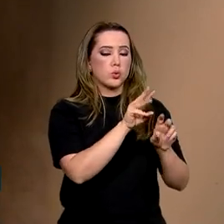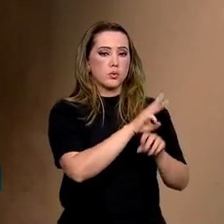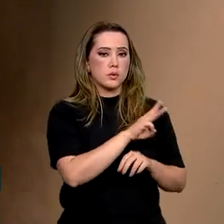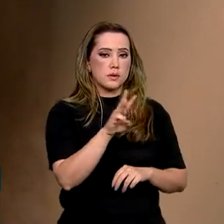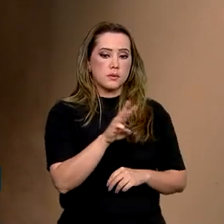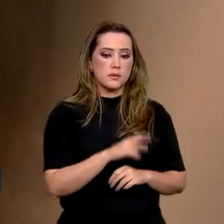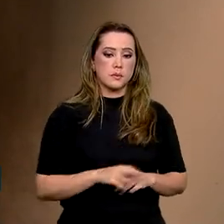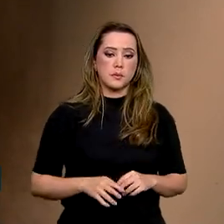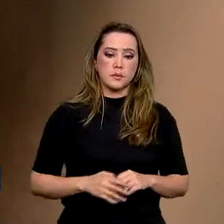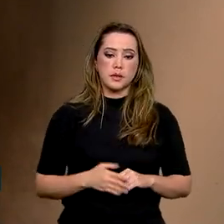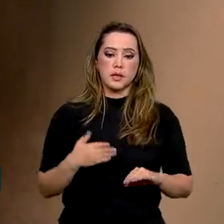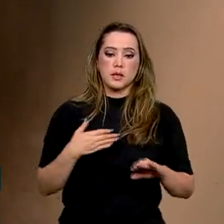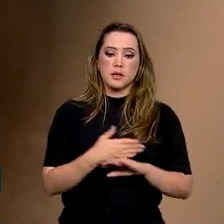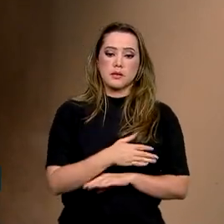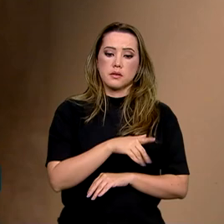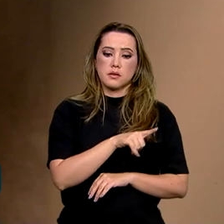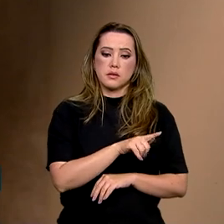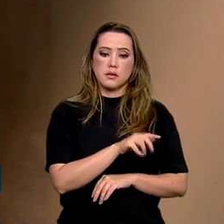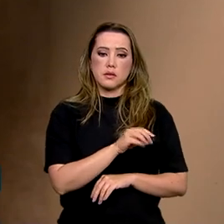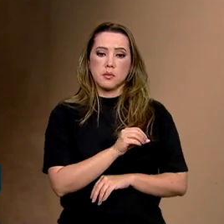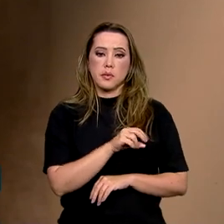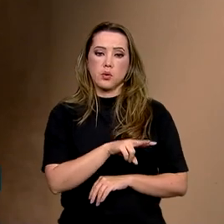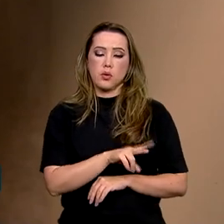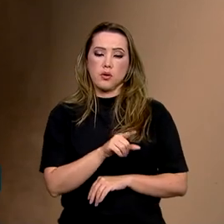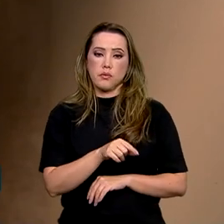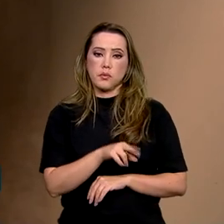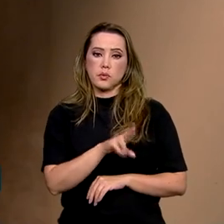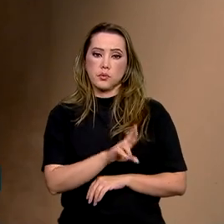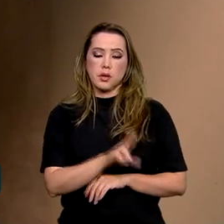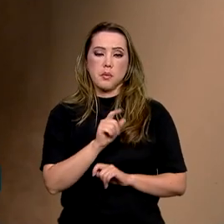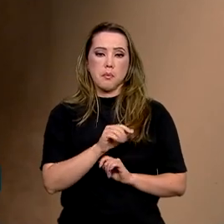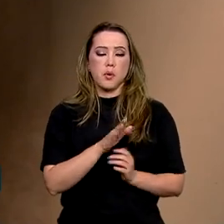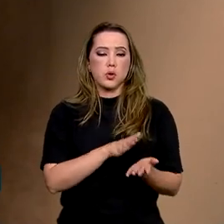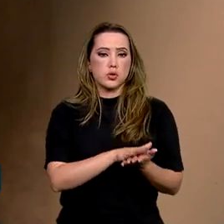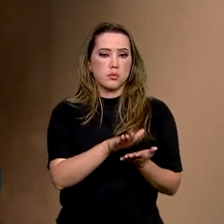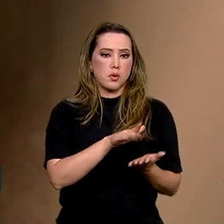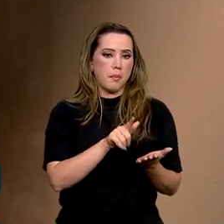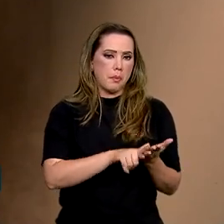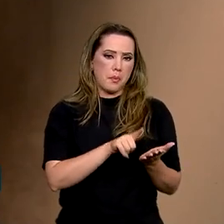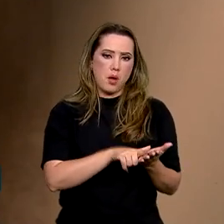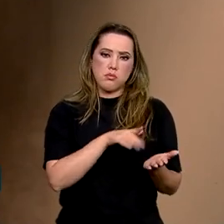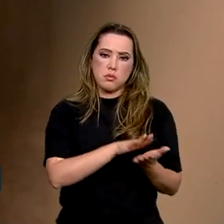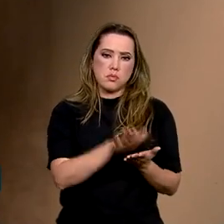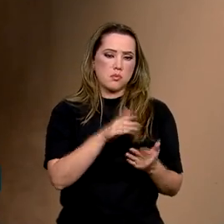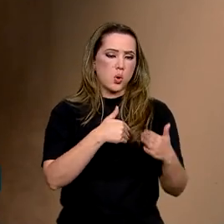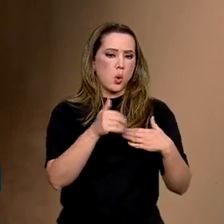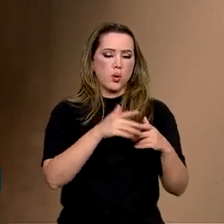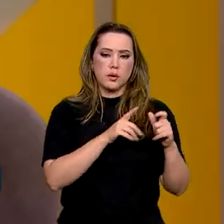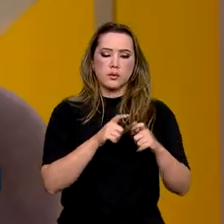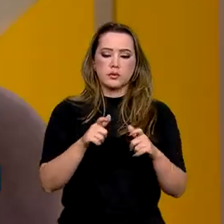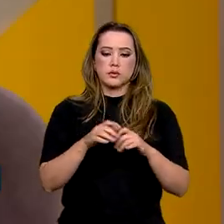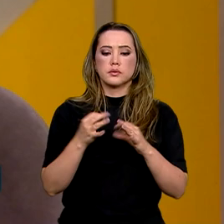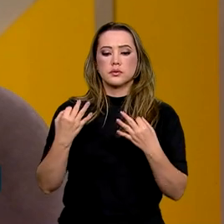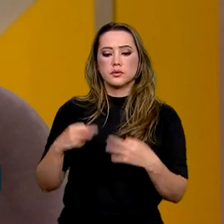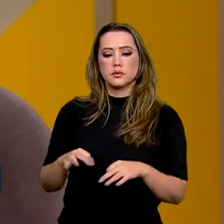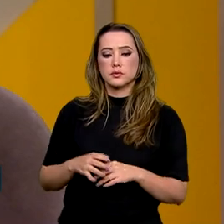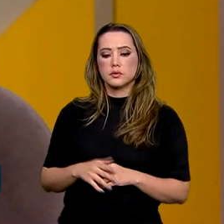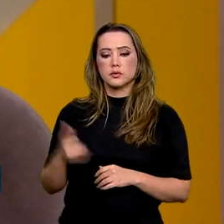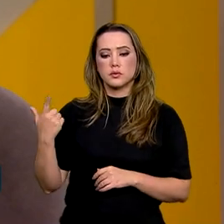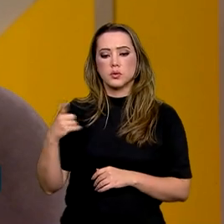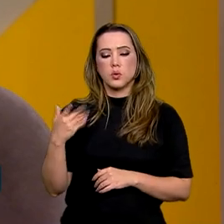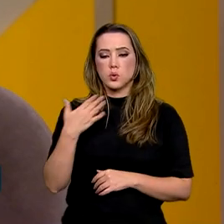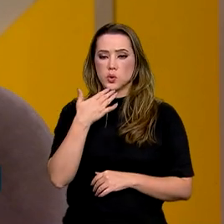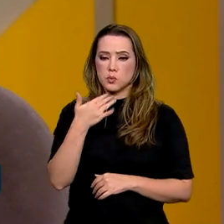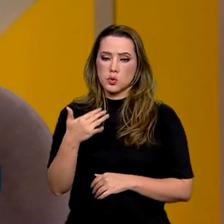Golf BR. Então, tudo no sistema e ele pode imprimir sua carteirinha aonde ele quiser. Certo, secretária. Outras